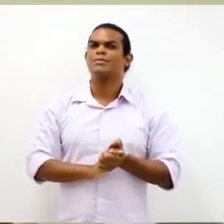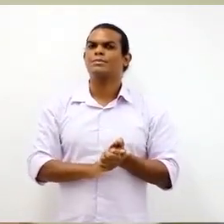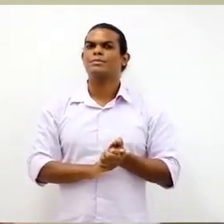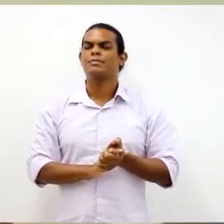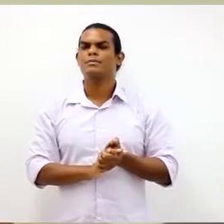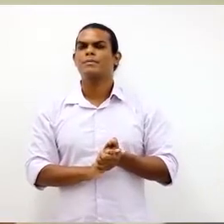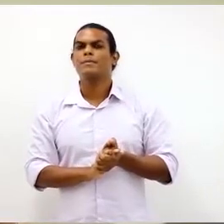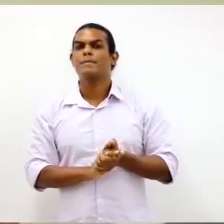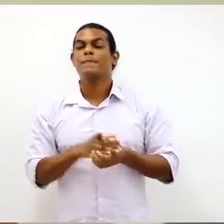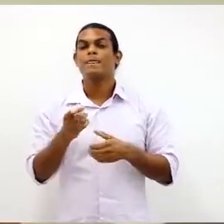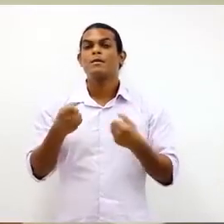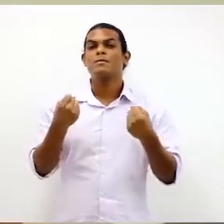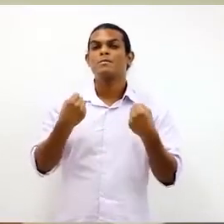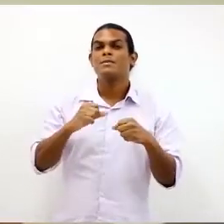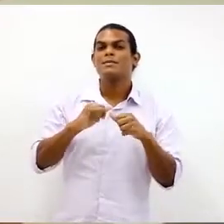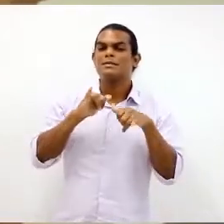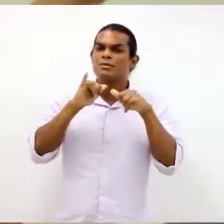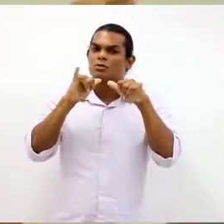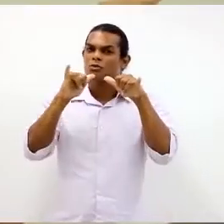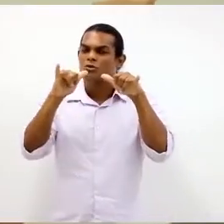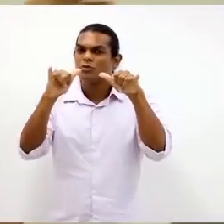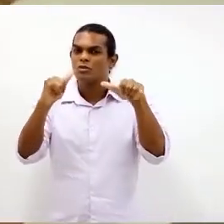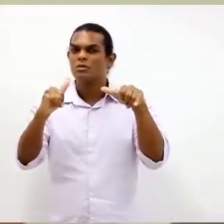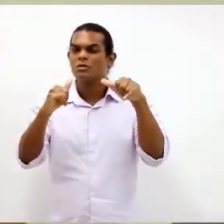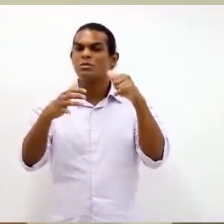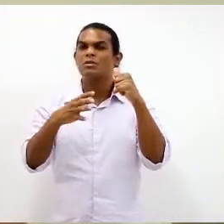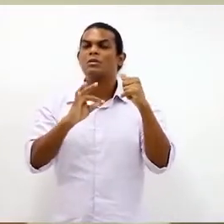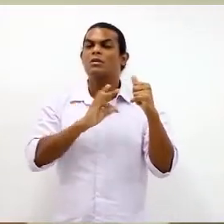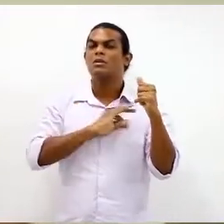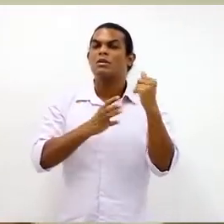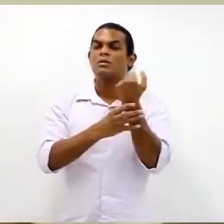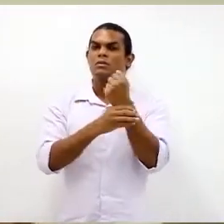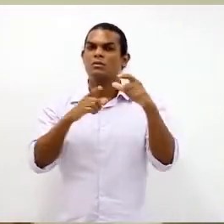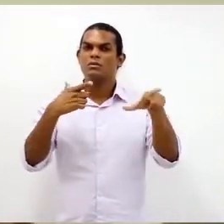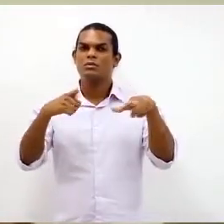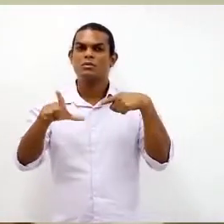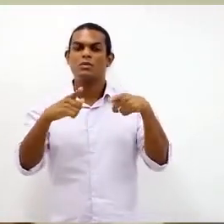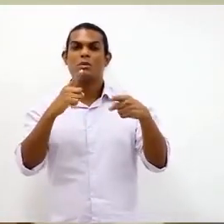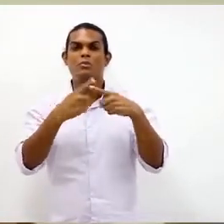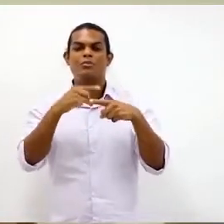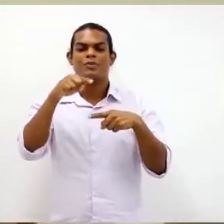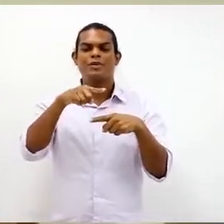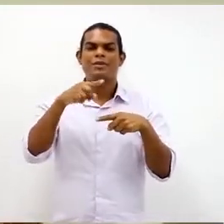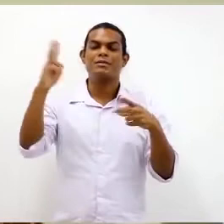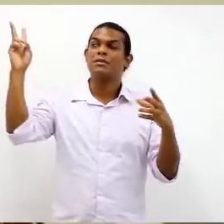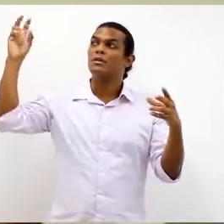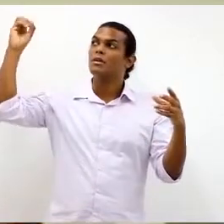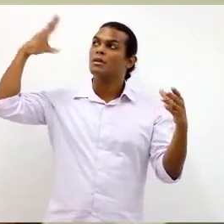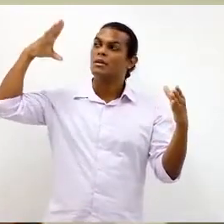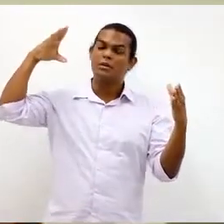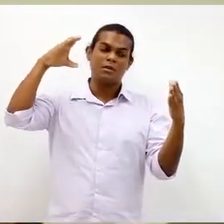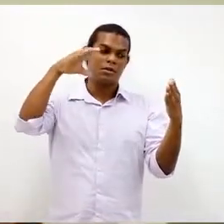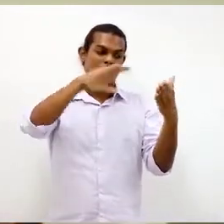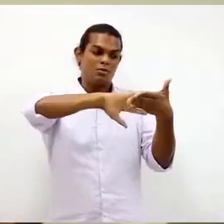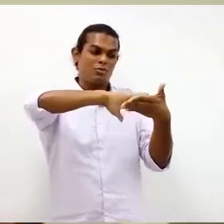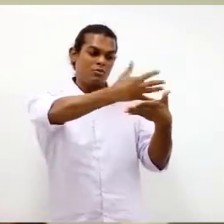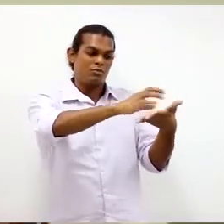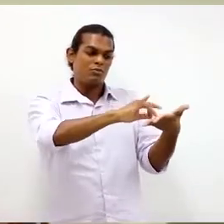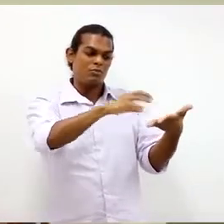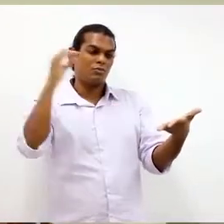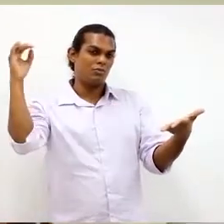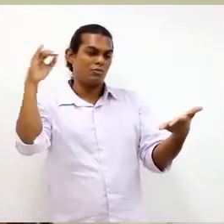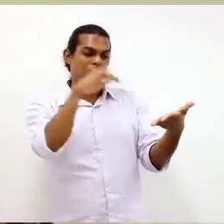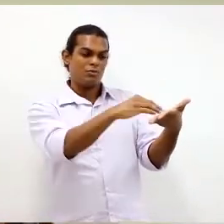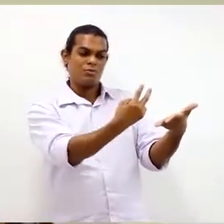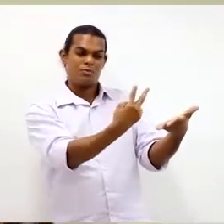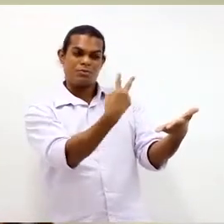técnico de trabalho, o trabalhador, no sentido de dizer, essa luminosidade de retorno pode provocar alguma fotofobia, pode provocar algum